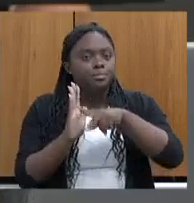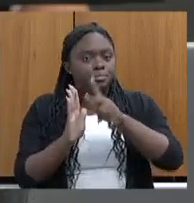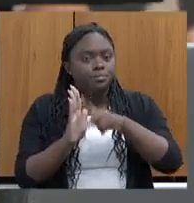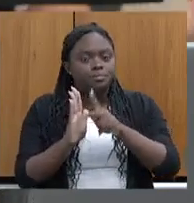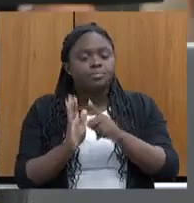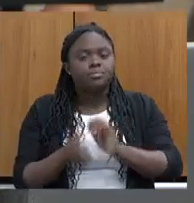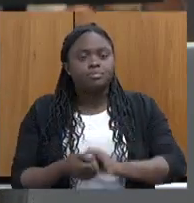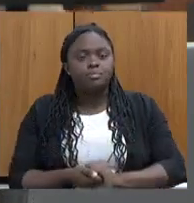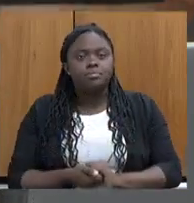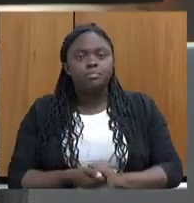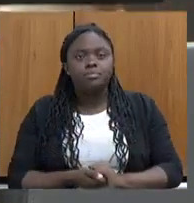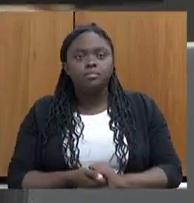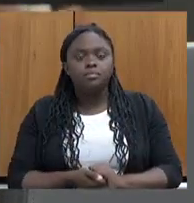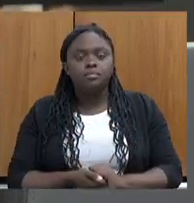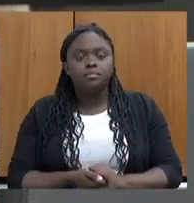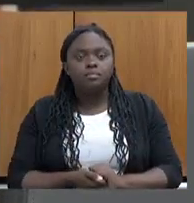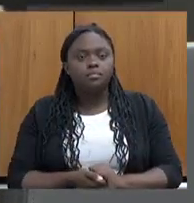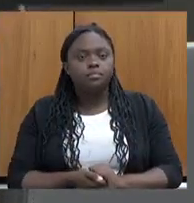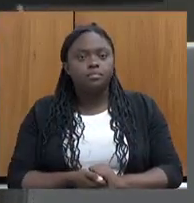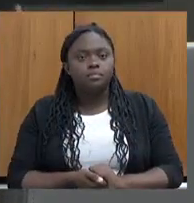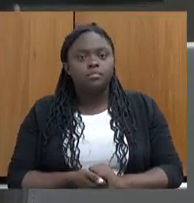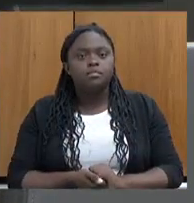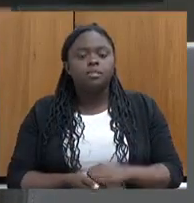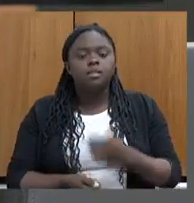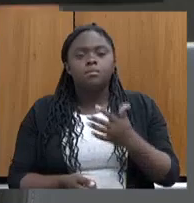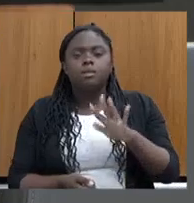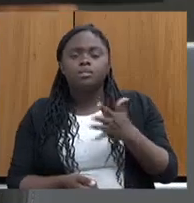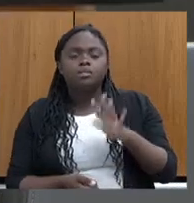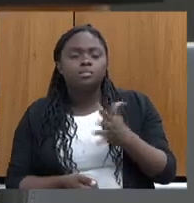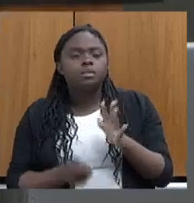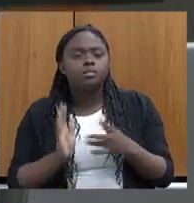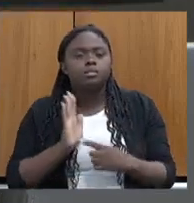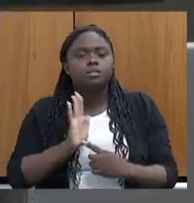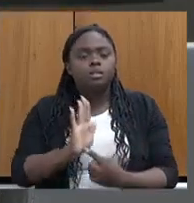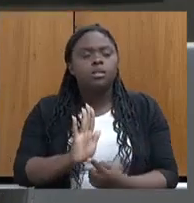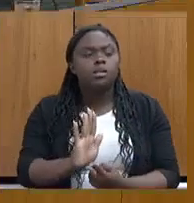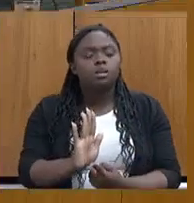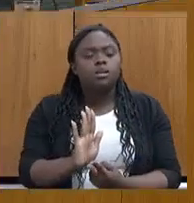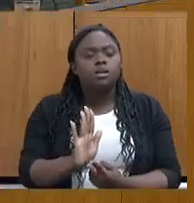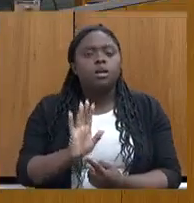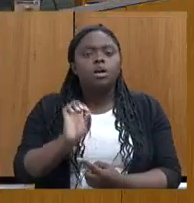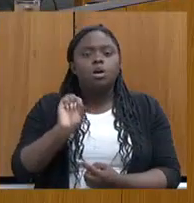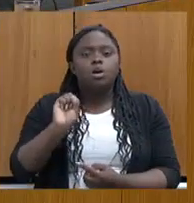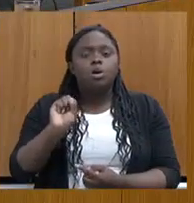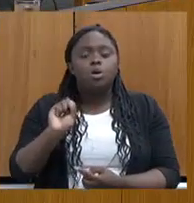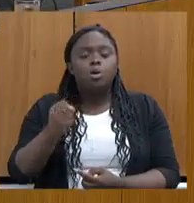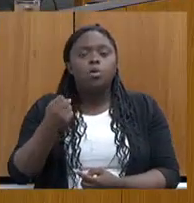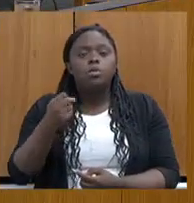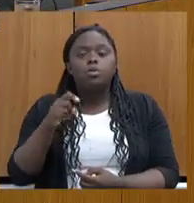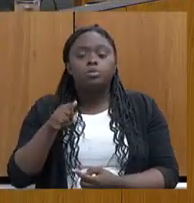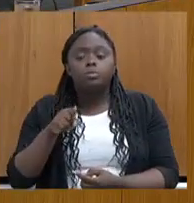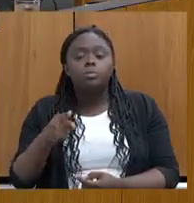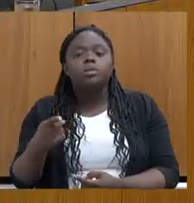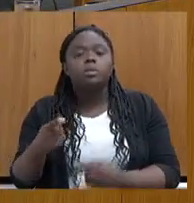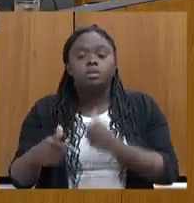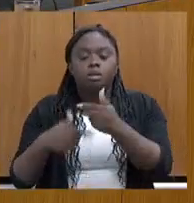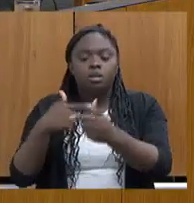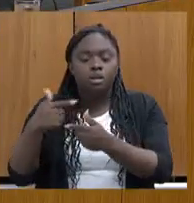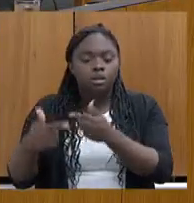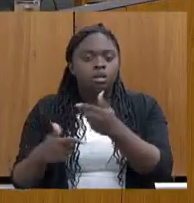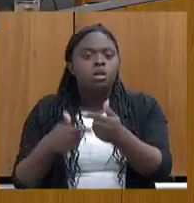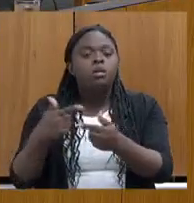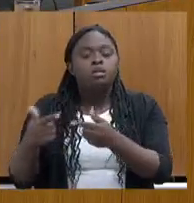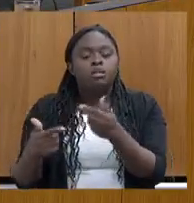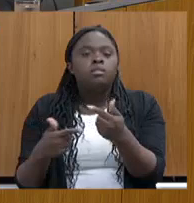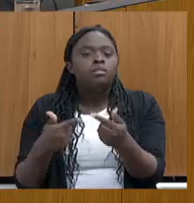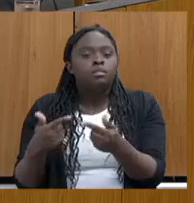mais ou menos está previsto... Oito mil empregos para a reforma do...